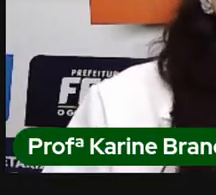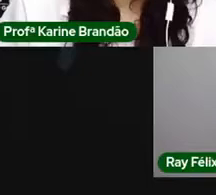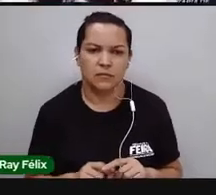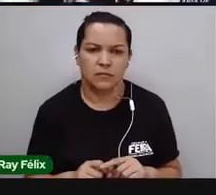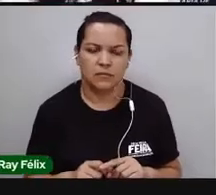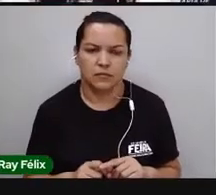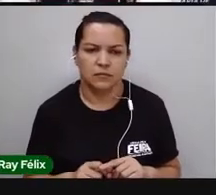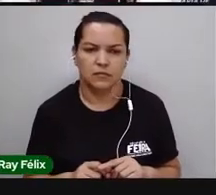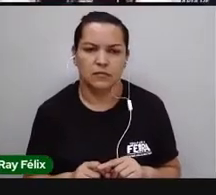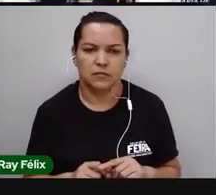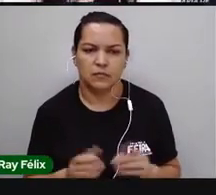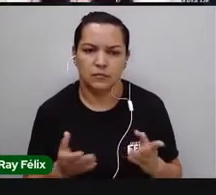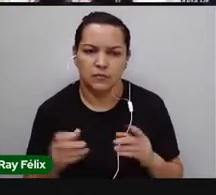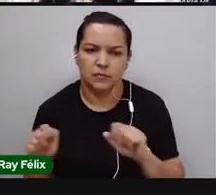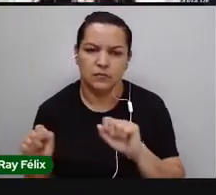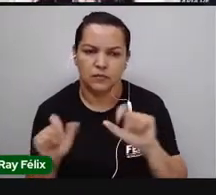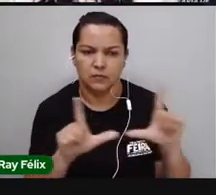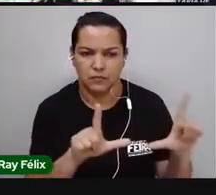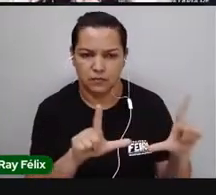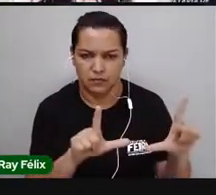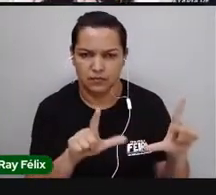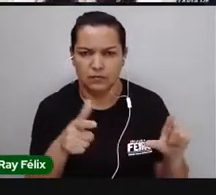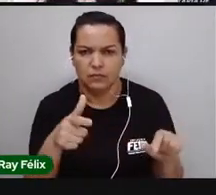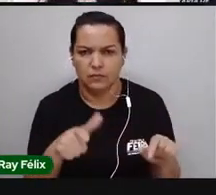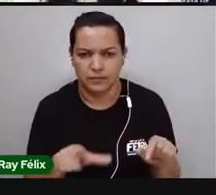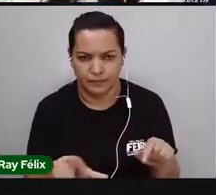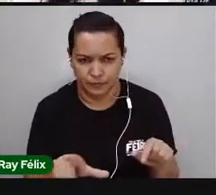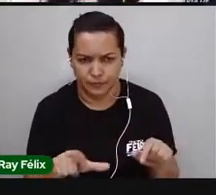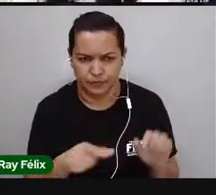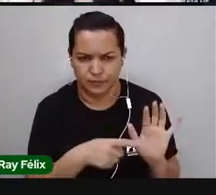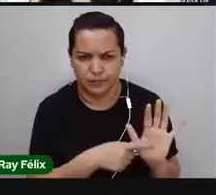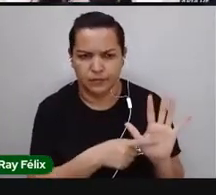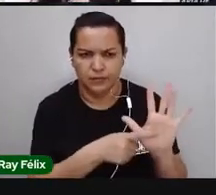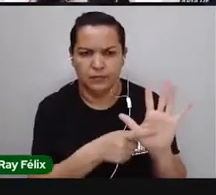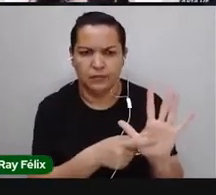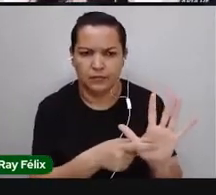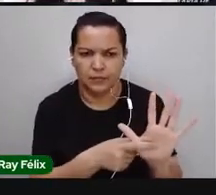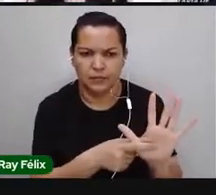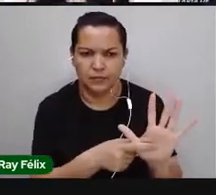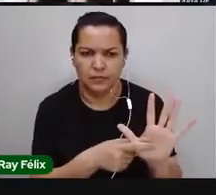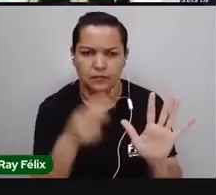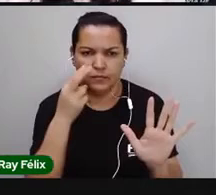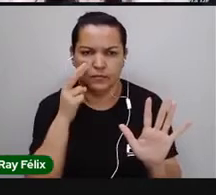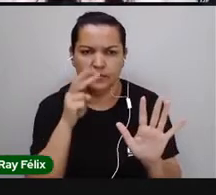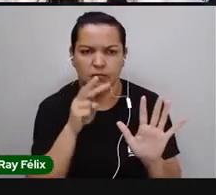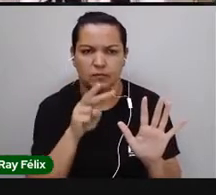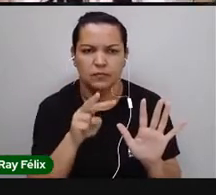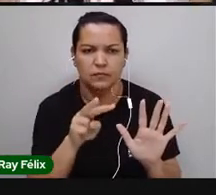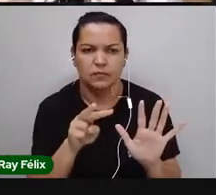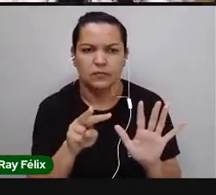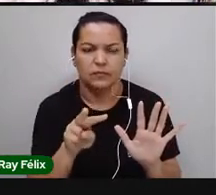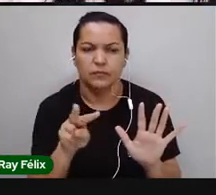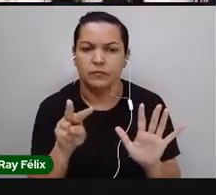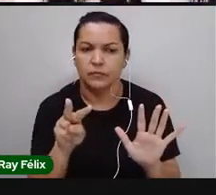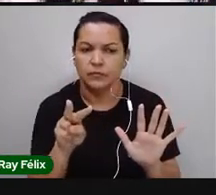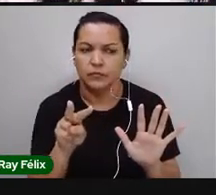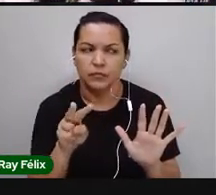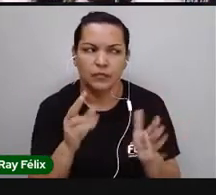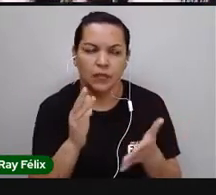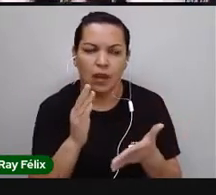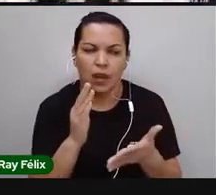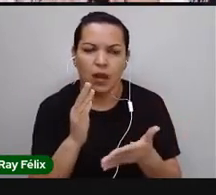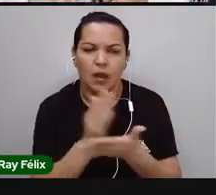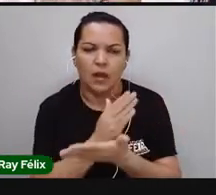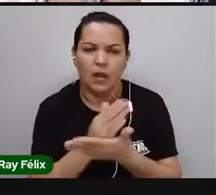estamos nos nossos slides de novo, né, na nossa apresentação. O que que a gente viu? A gente viu algumas partes do nosso